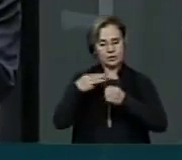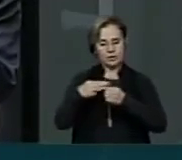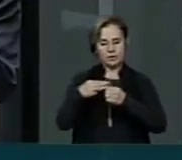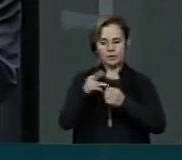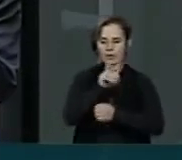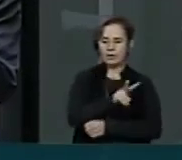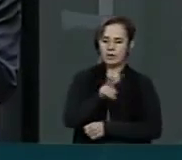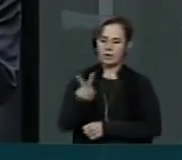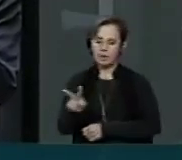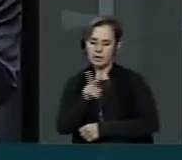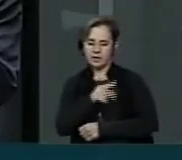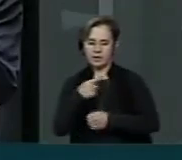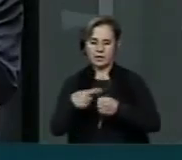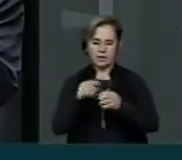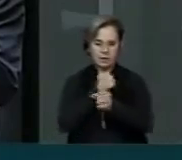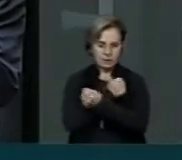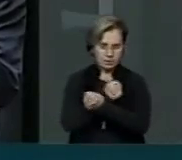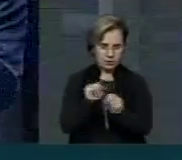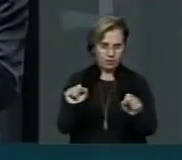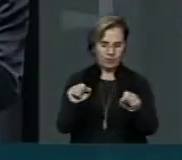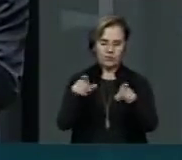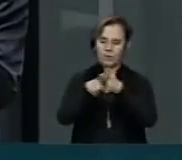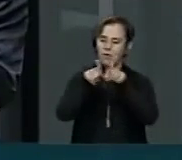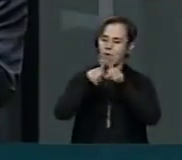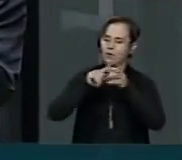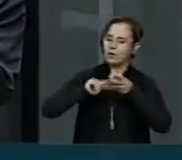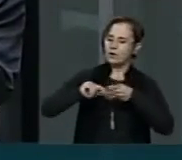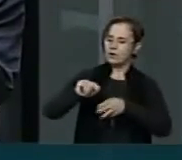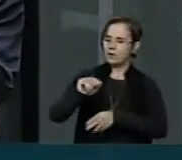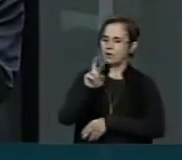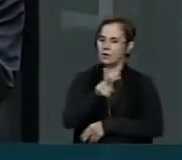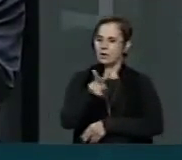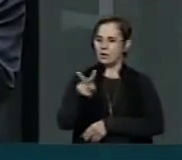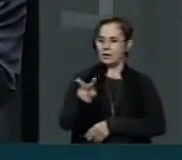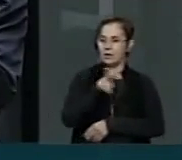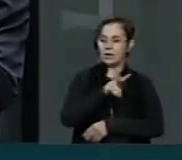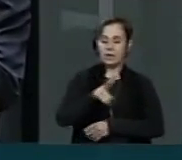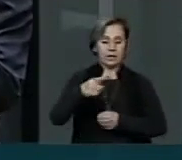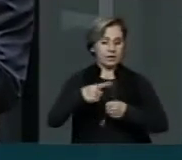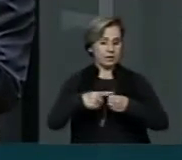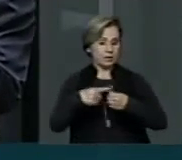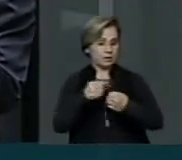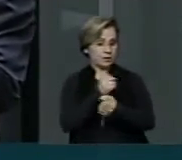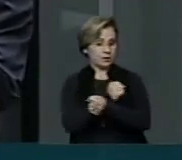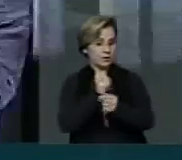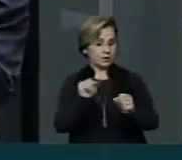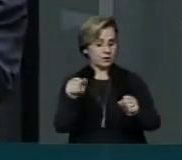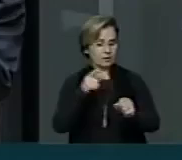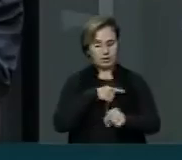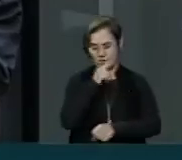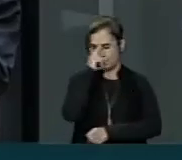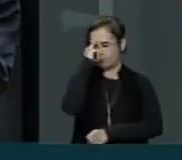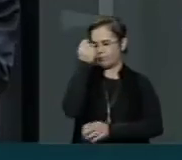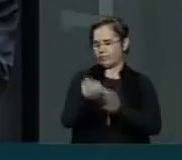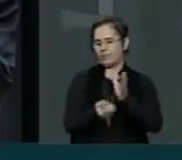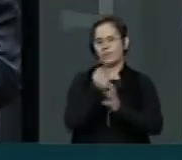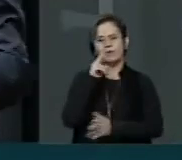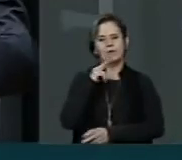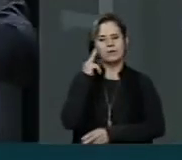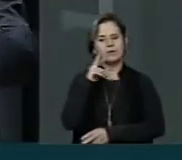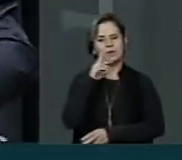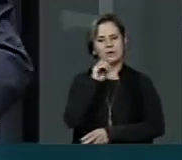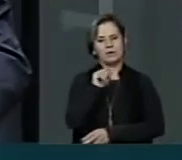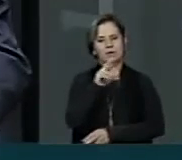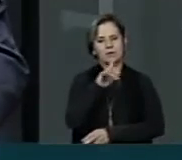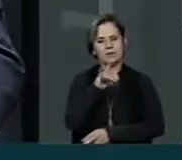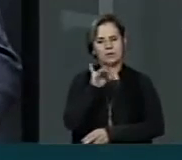Salvador. E o reggae lá em Salvador foi de autoria do velhador Carlinhos,